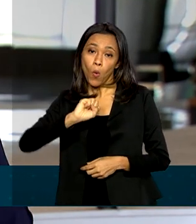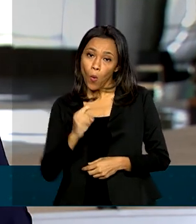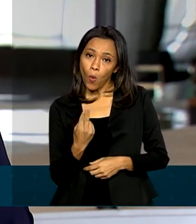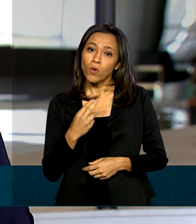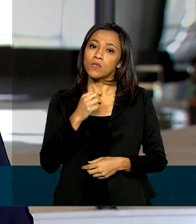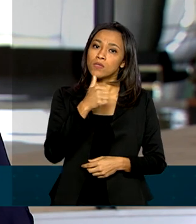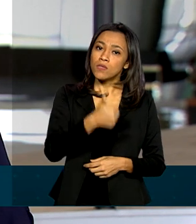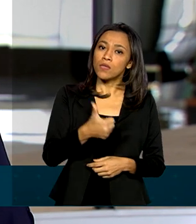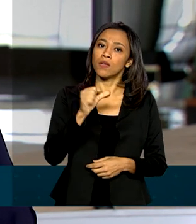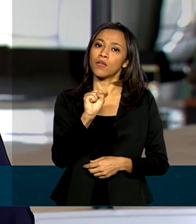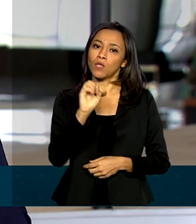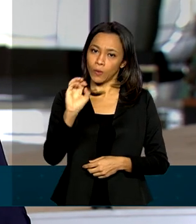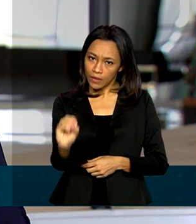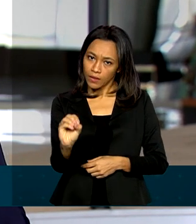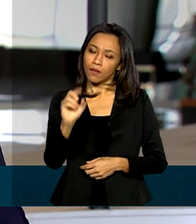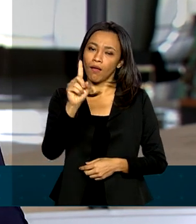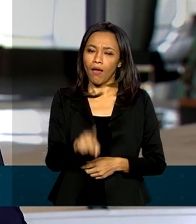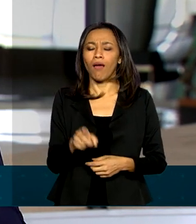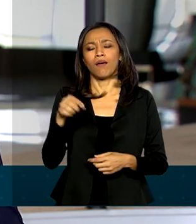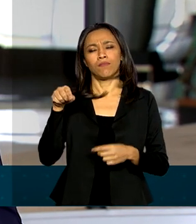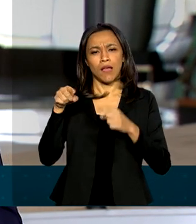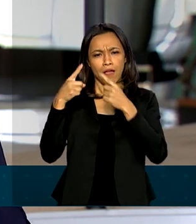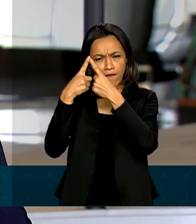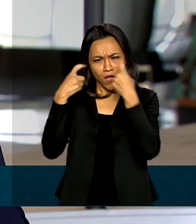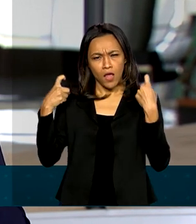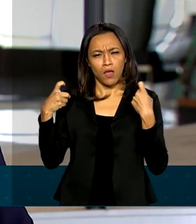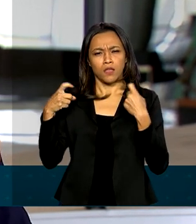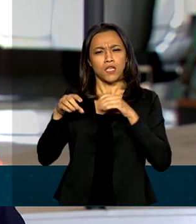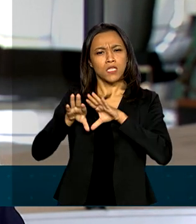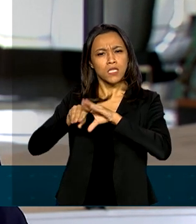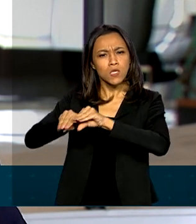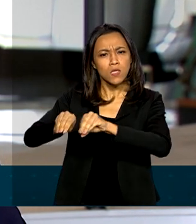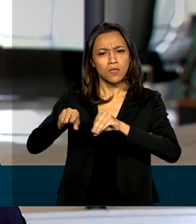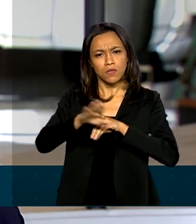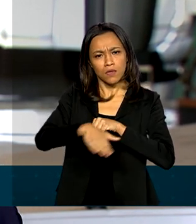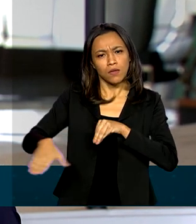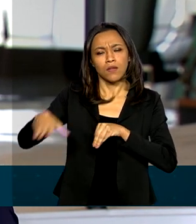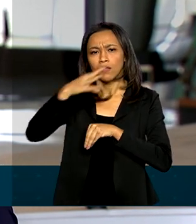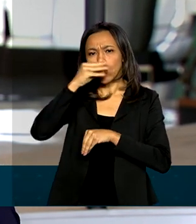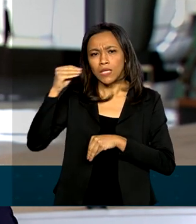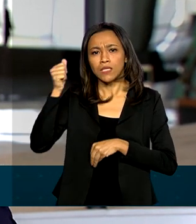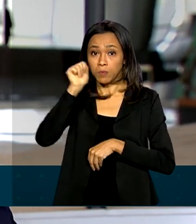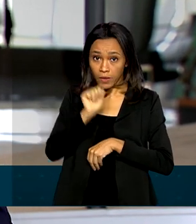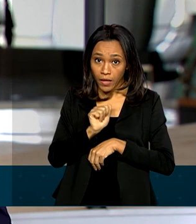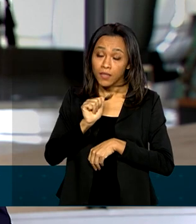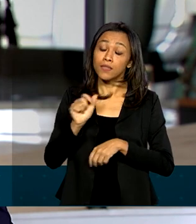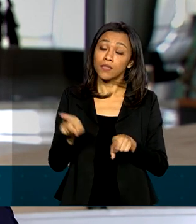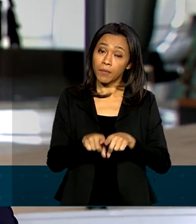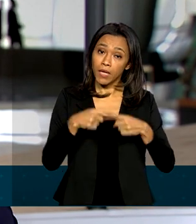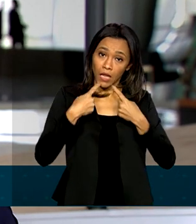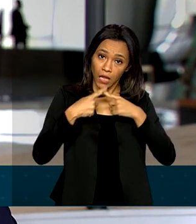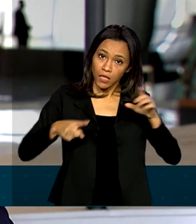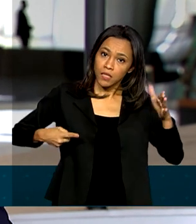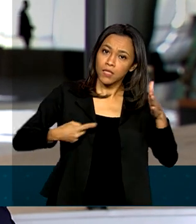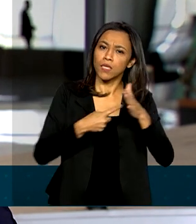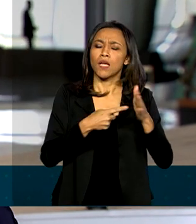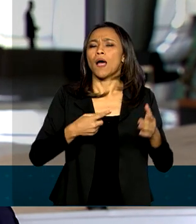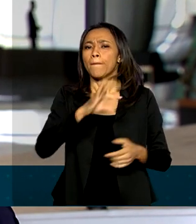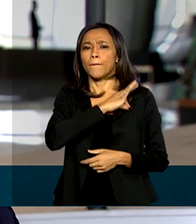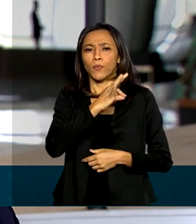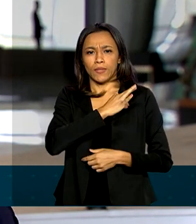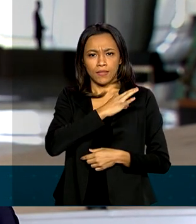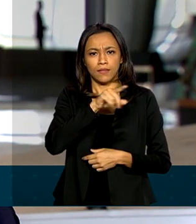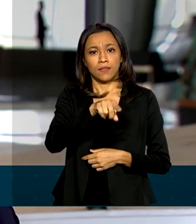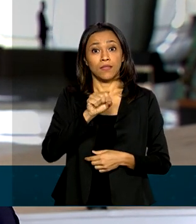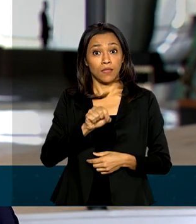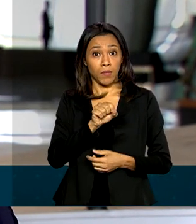O Ligue 180 é específico para a violência sexual contra crianças, adolescentes e mulheres e também fazer a denúncia nas polícias civis e nos